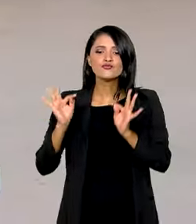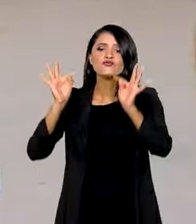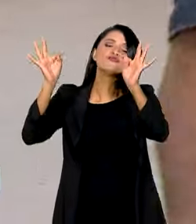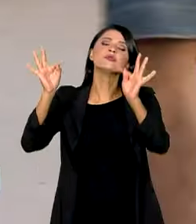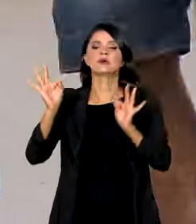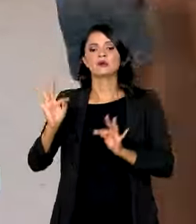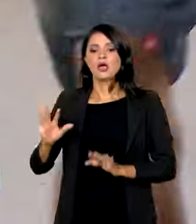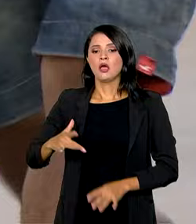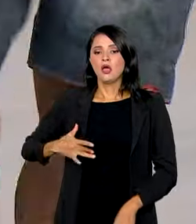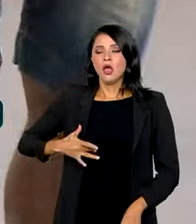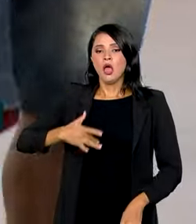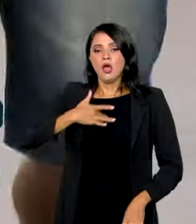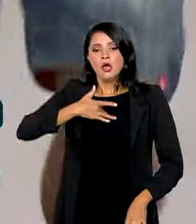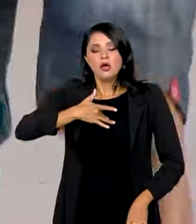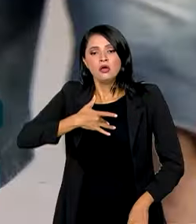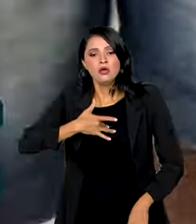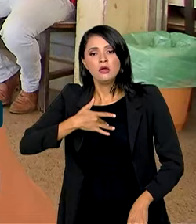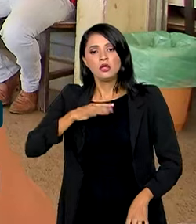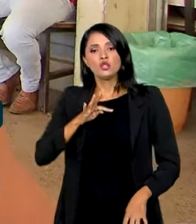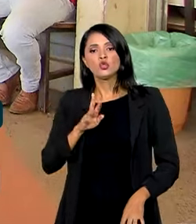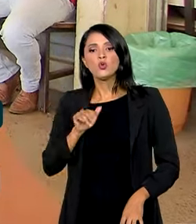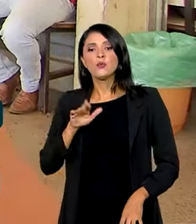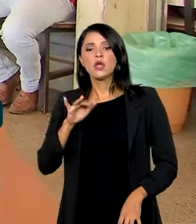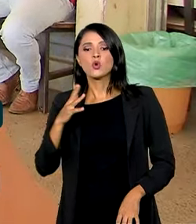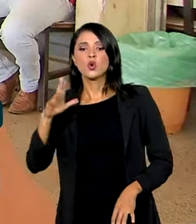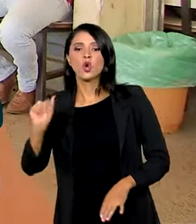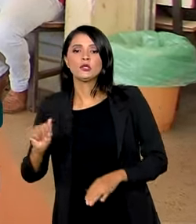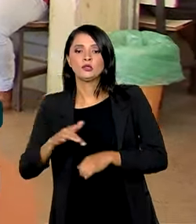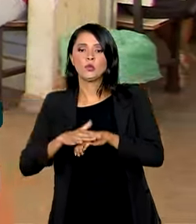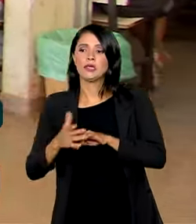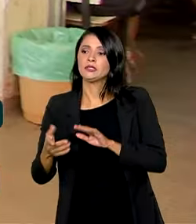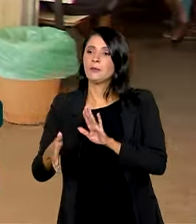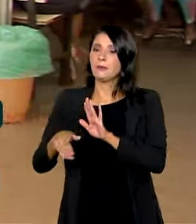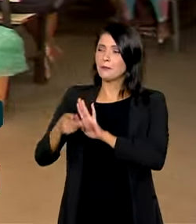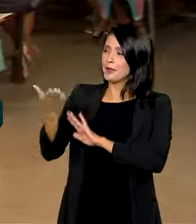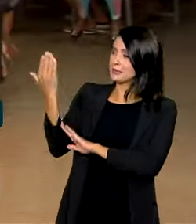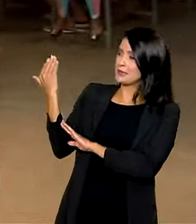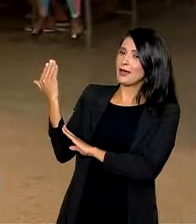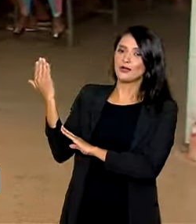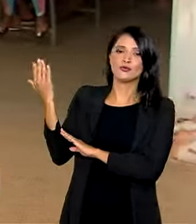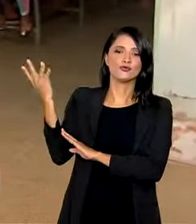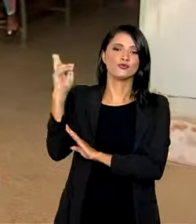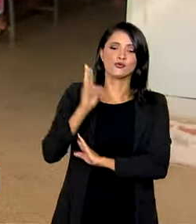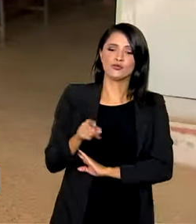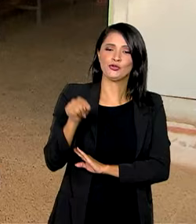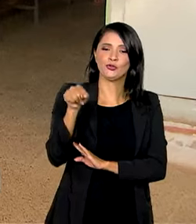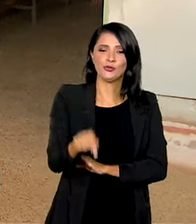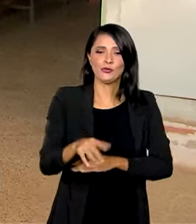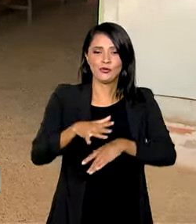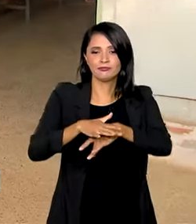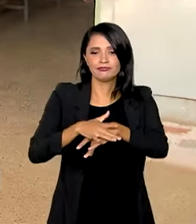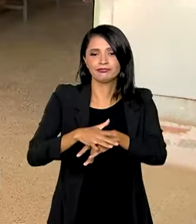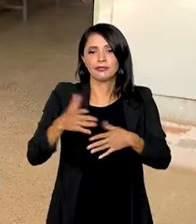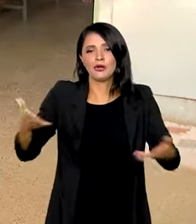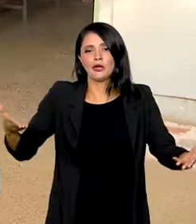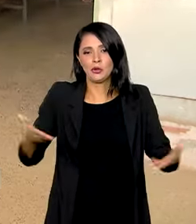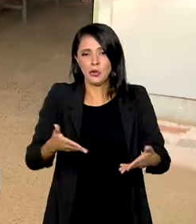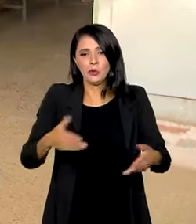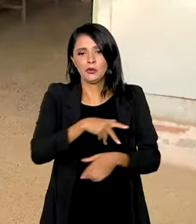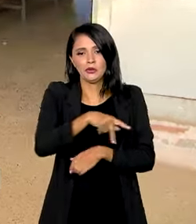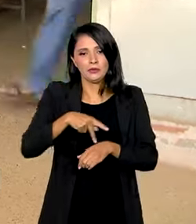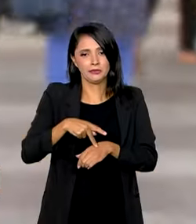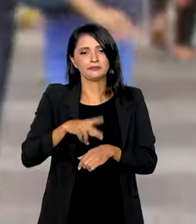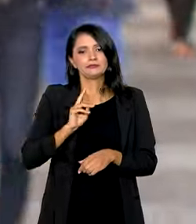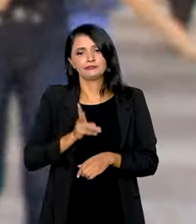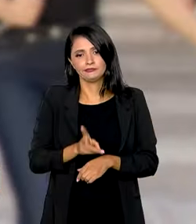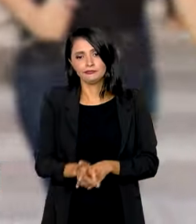a tuberculose, uma doença do passado, continua sendo um grande problema de saúde pública no país nos dias de